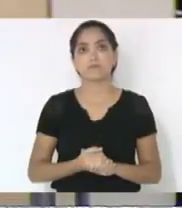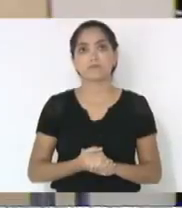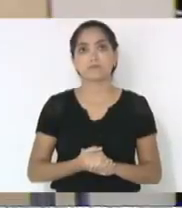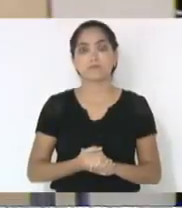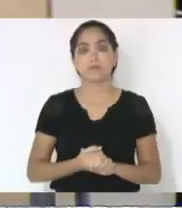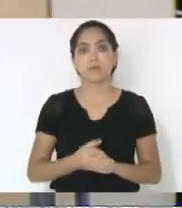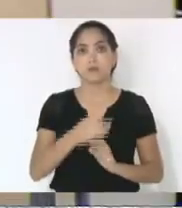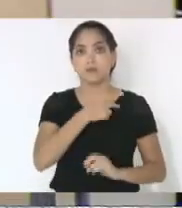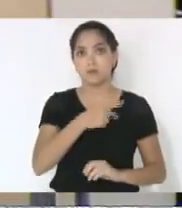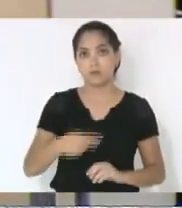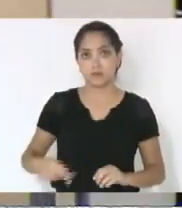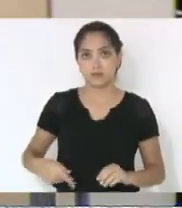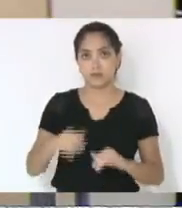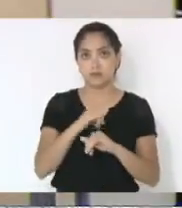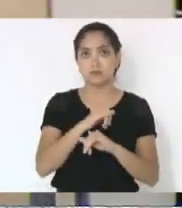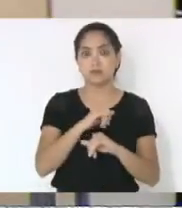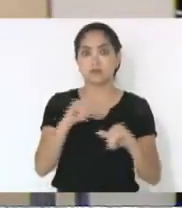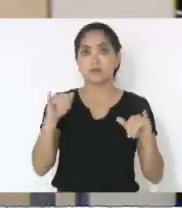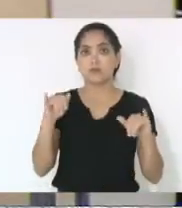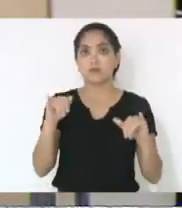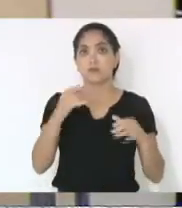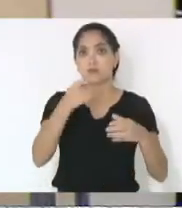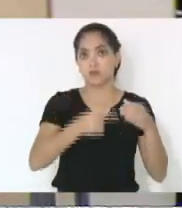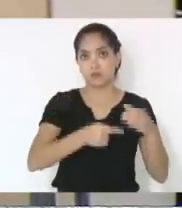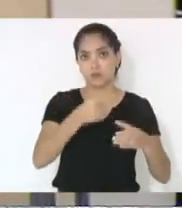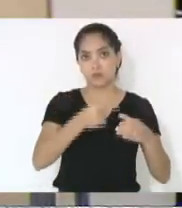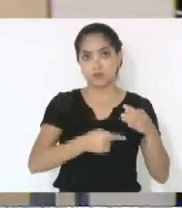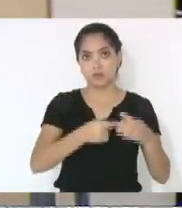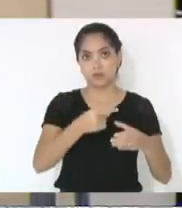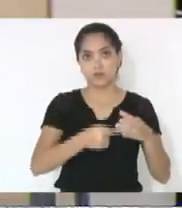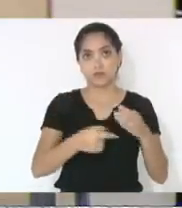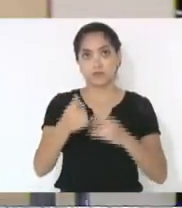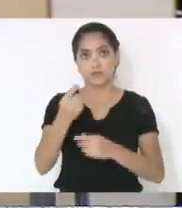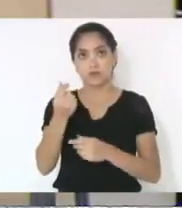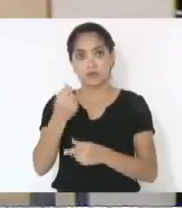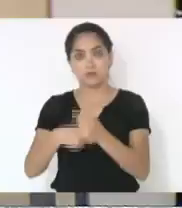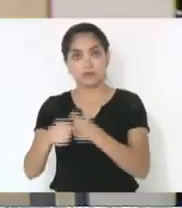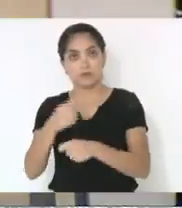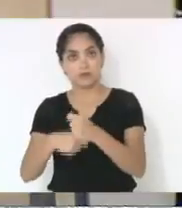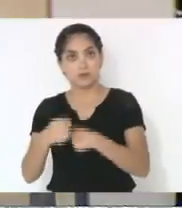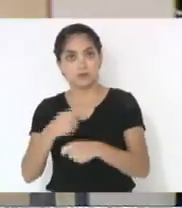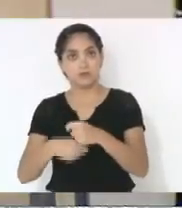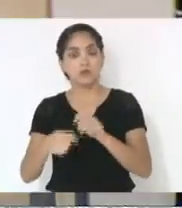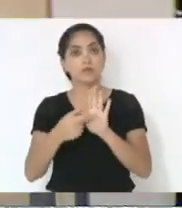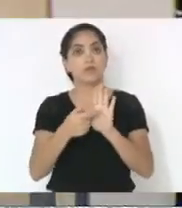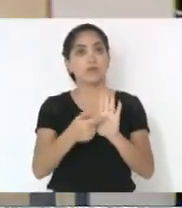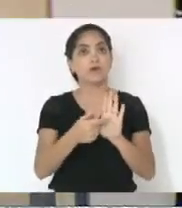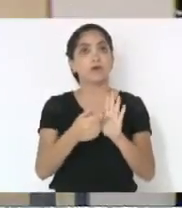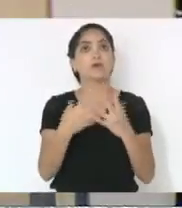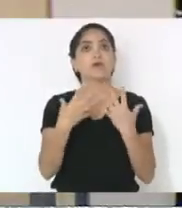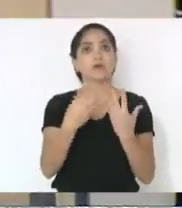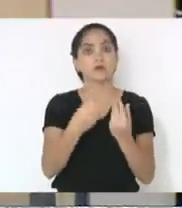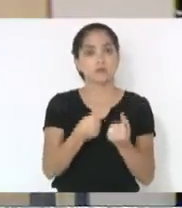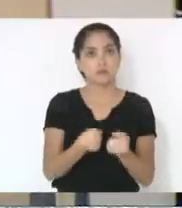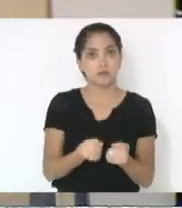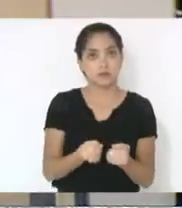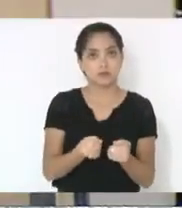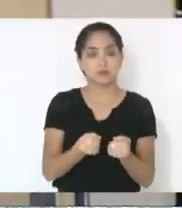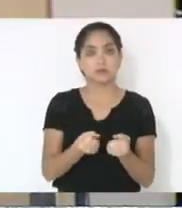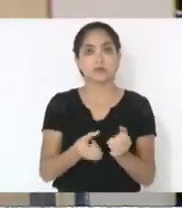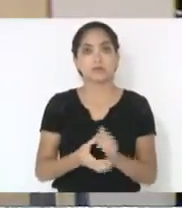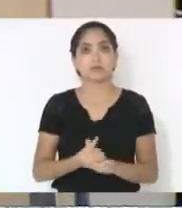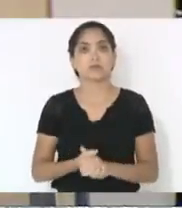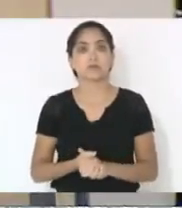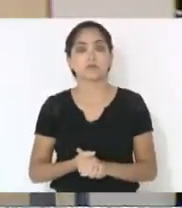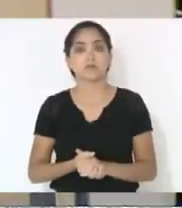A presidência comunica que a Comissão de Finanças e Tributação apresentou, para ser favorável, a seguinte